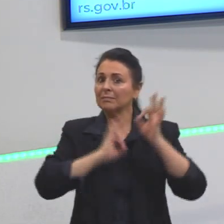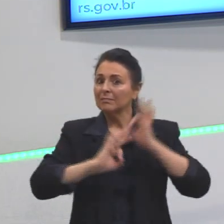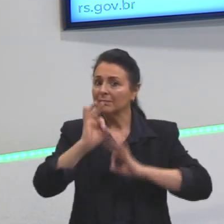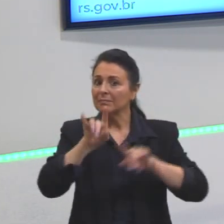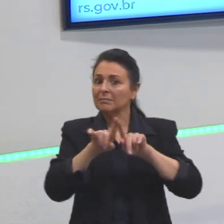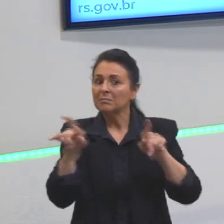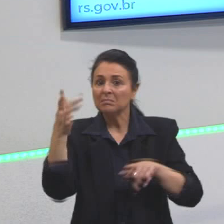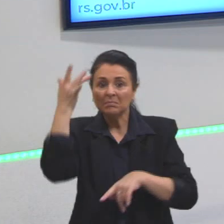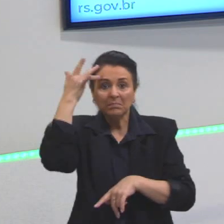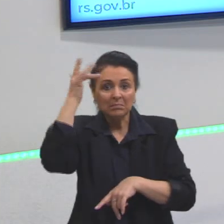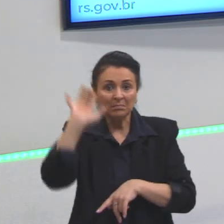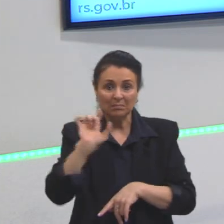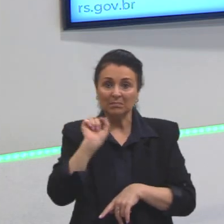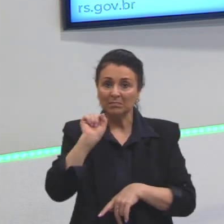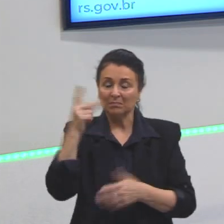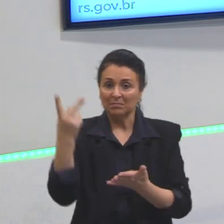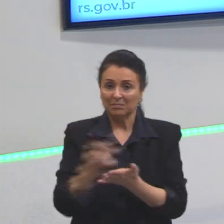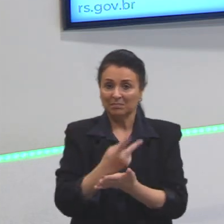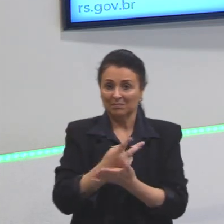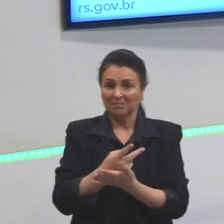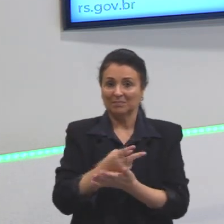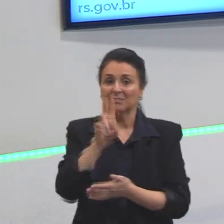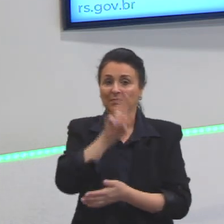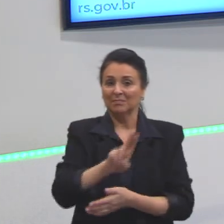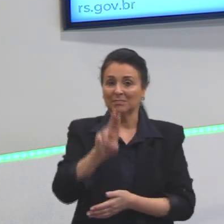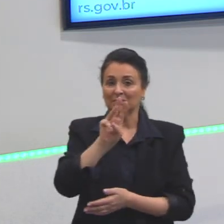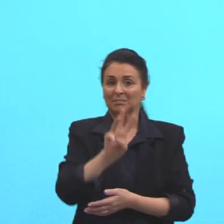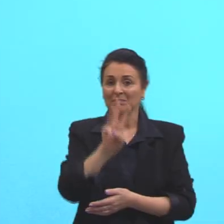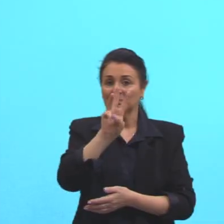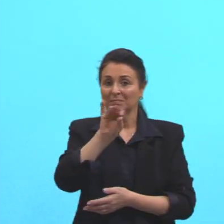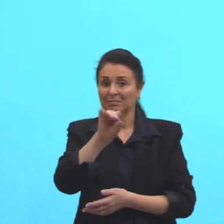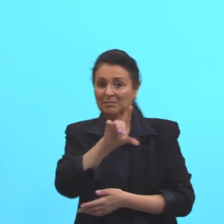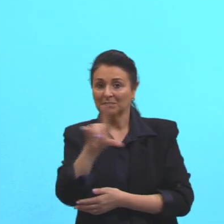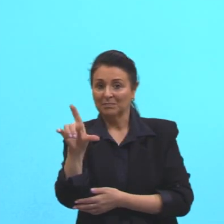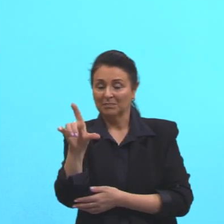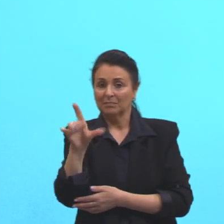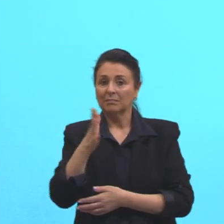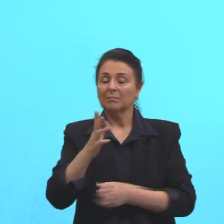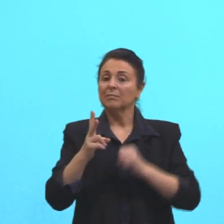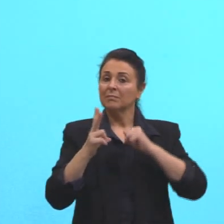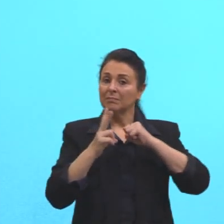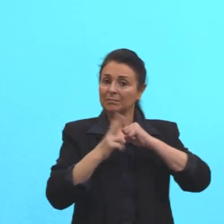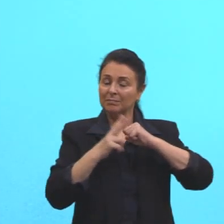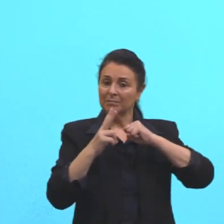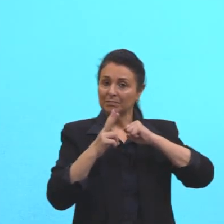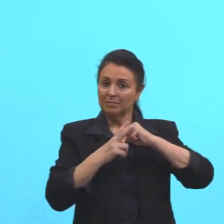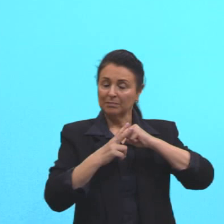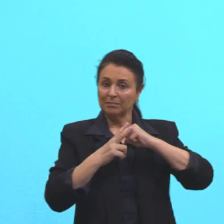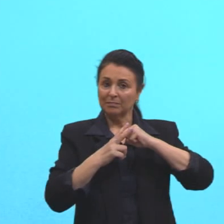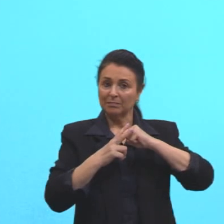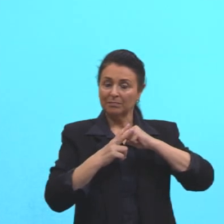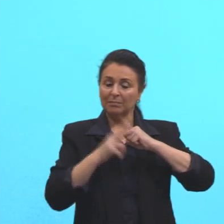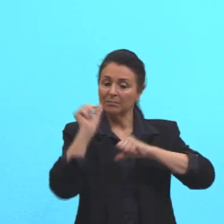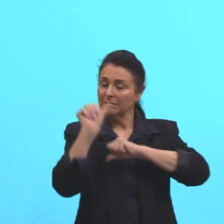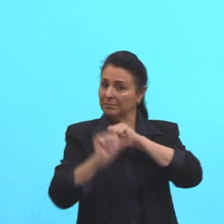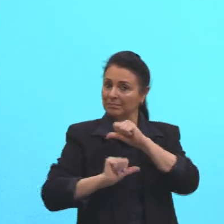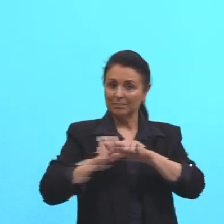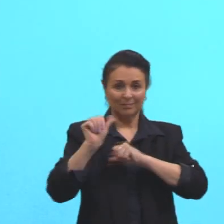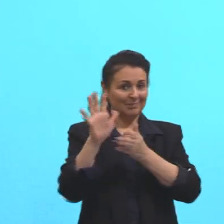estabelecida pelo will. E ele, o meu verbo, ele vem para cá sem mudança